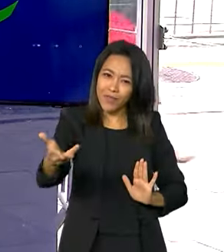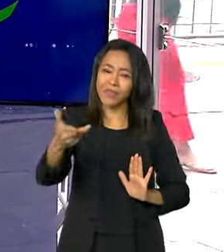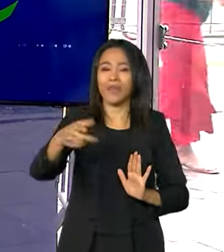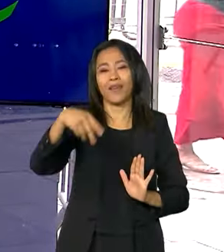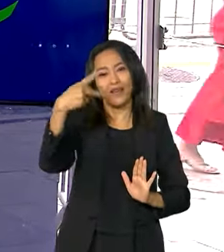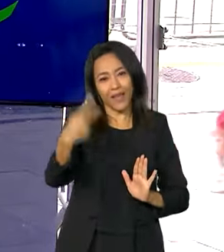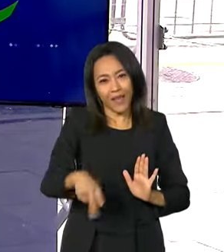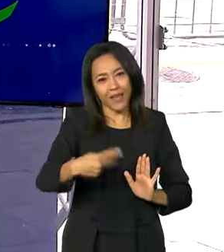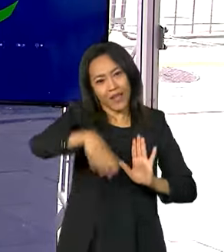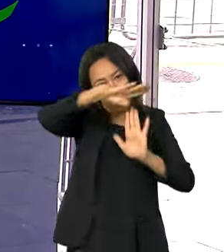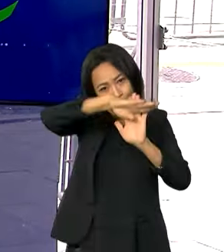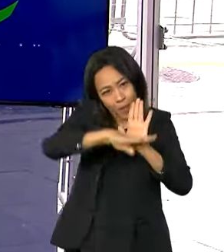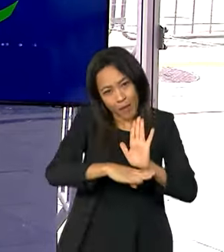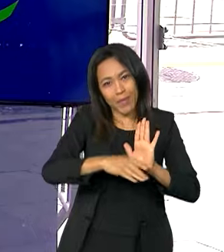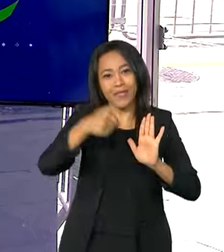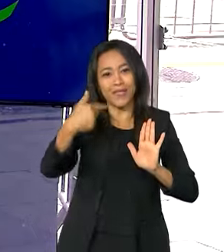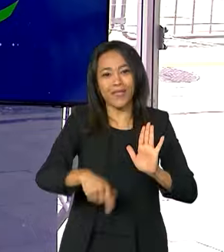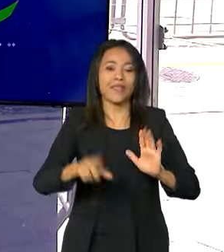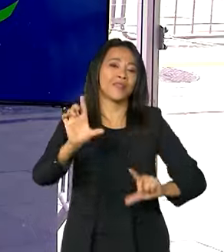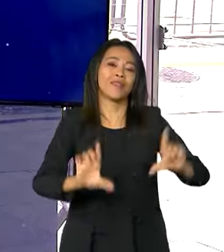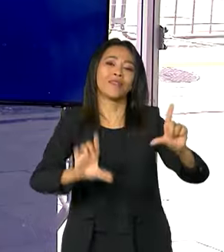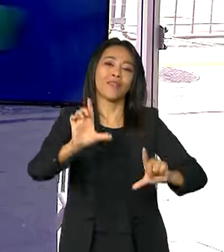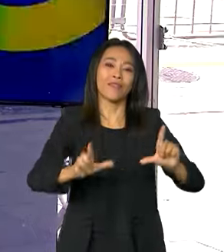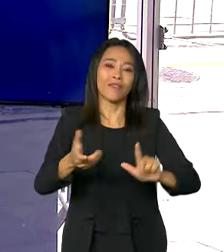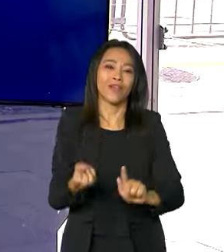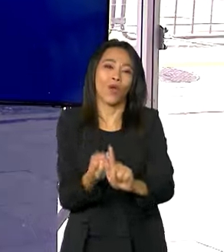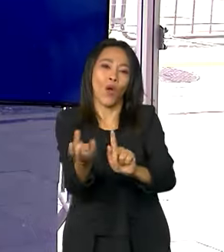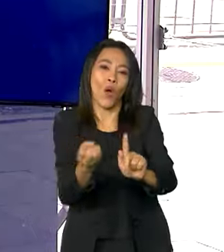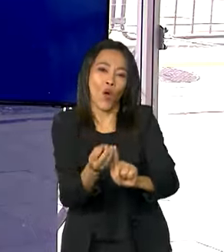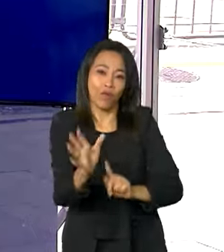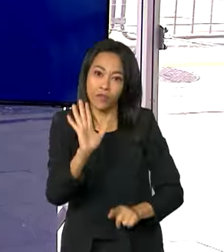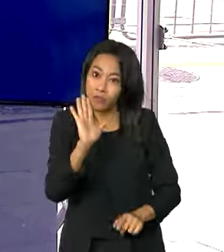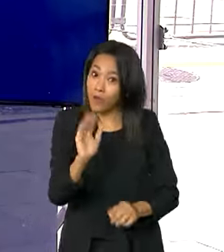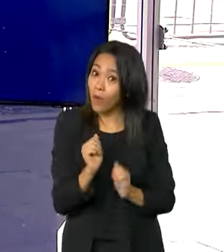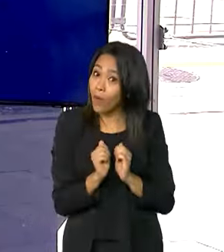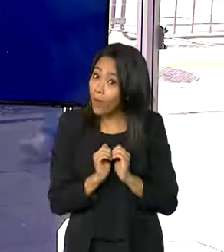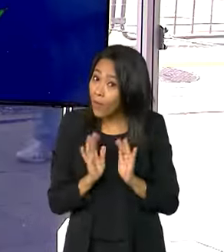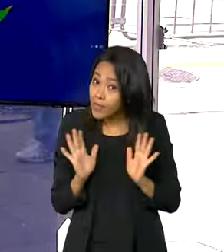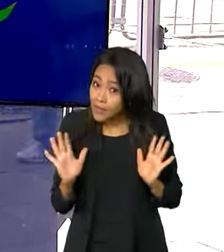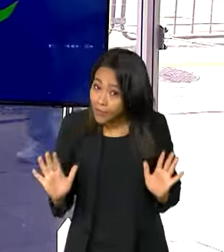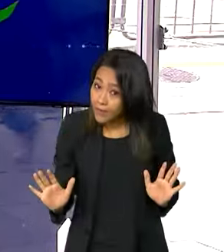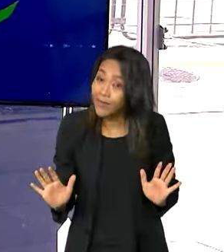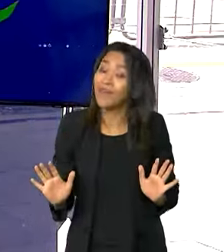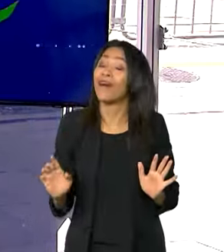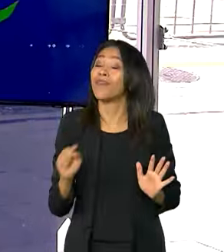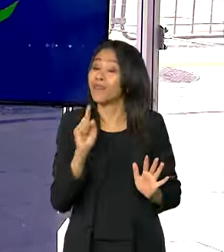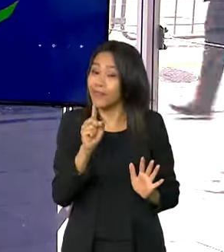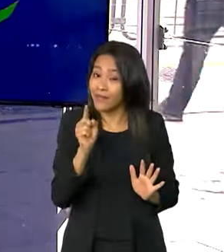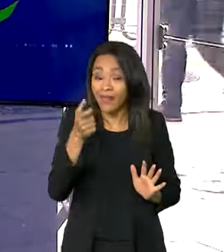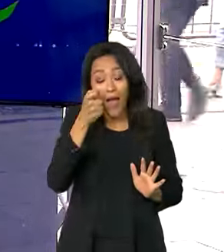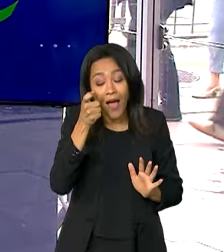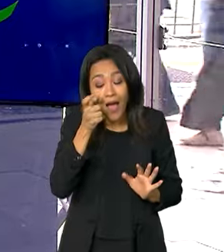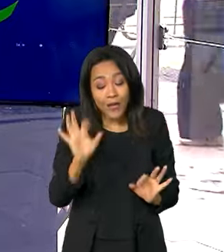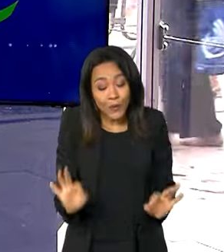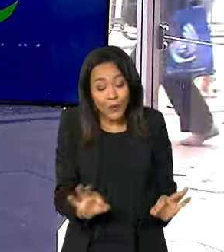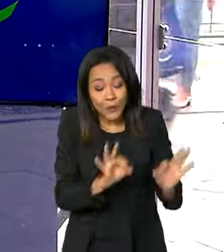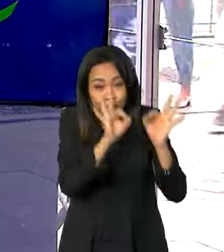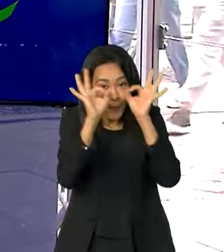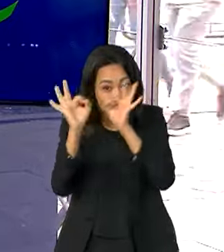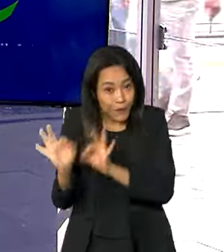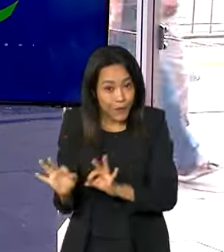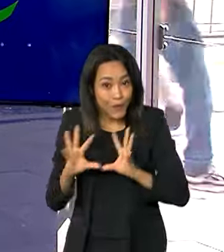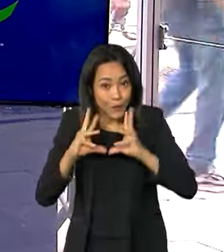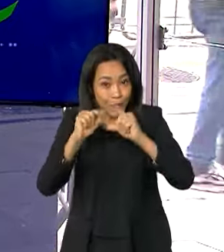de toda a nossa programação aqui no Canal GOV. Está só começando, hein? Você vai acompanhar tudo aqui com a gente.